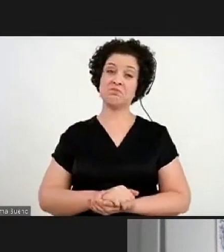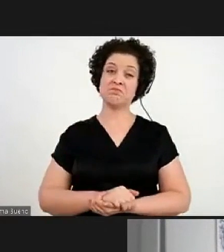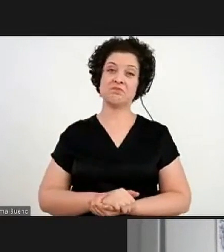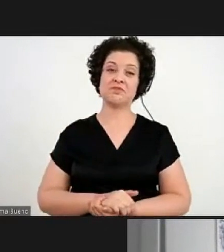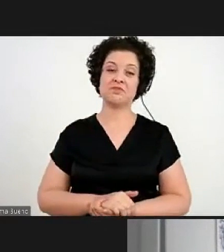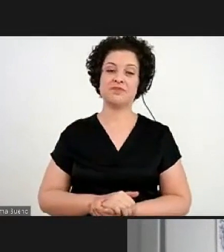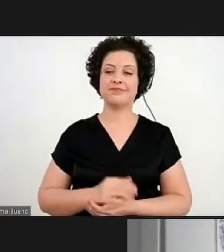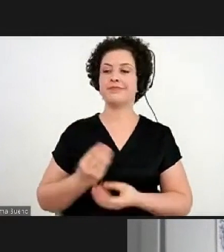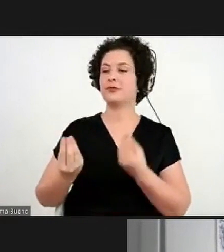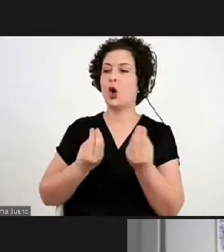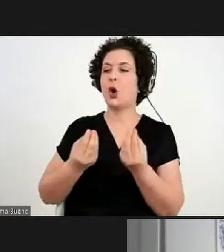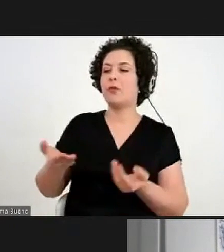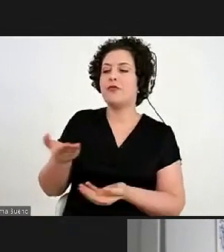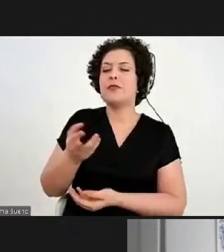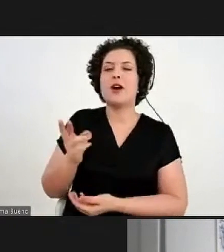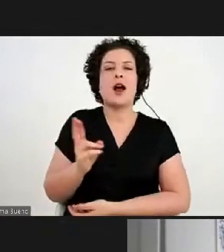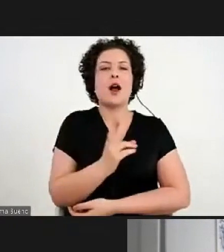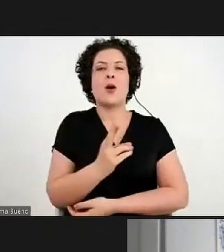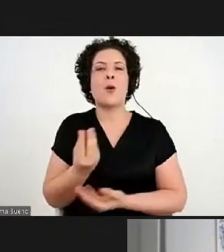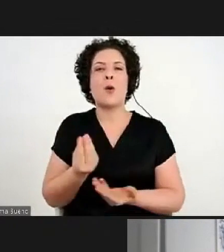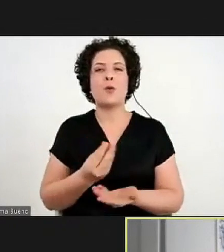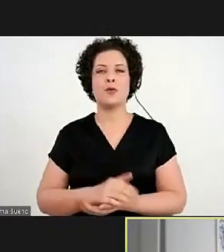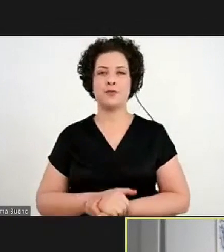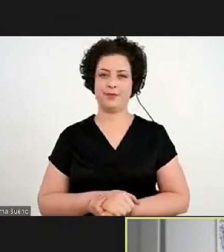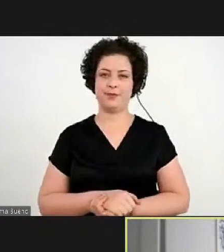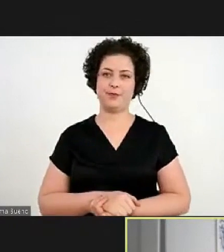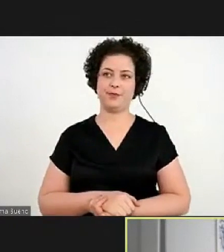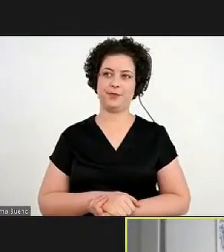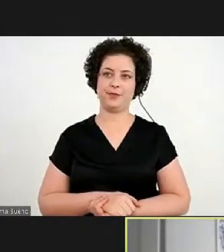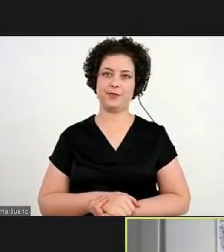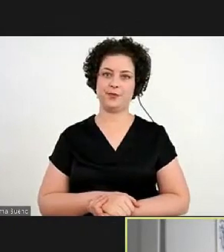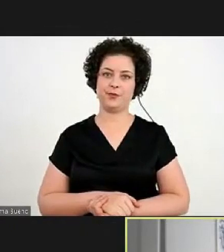Como é que vocês responderiam isso? Está aí, está aí, está aí.